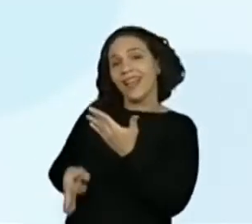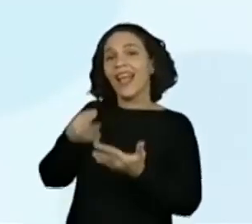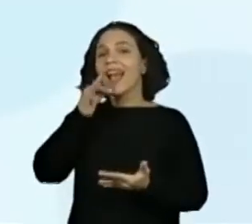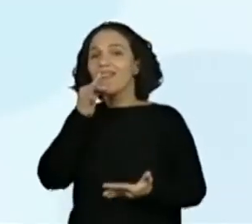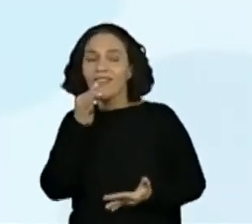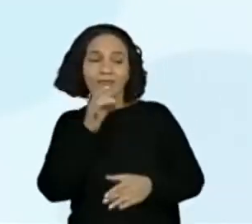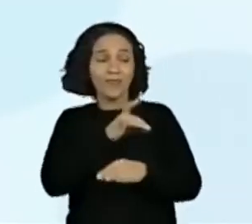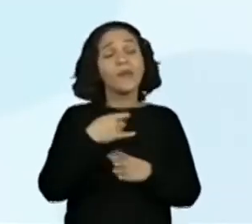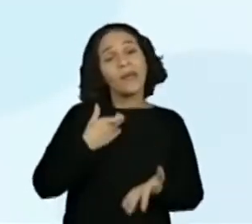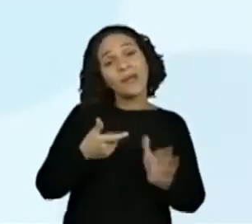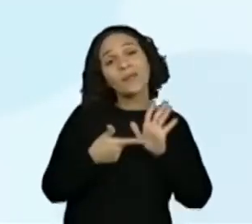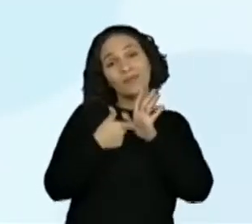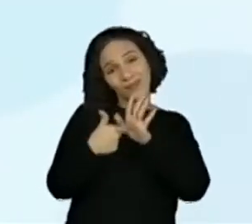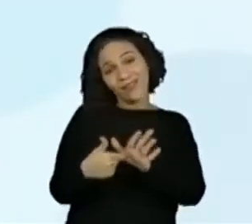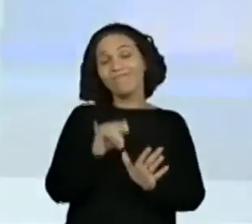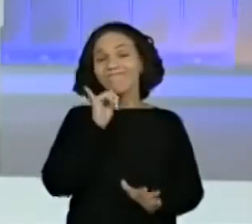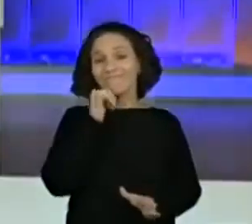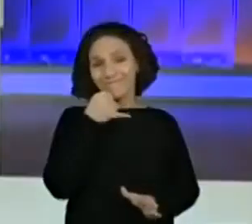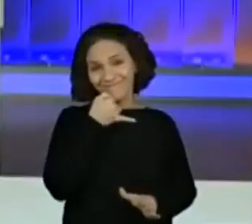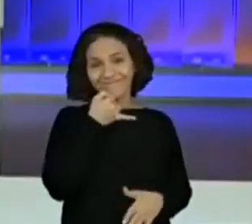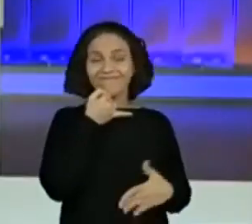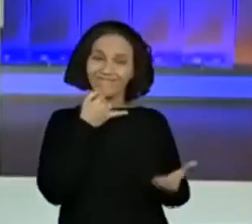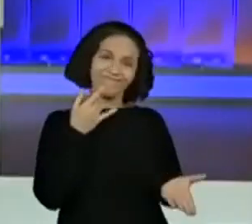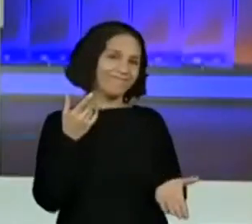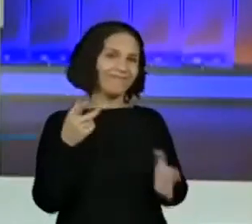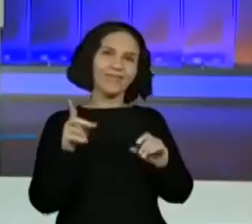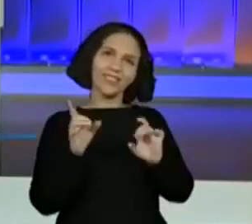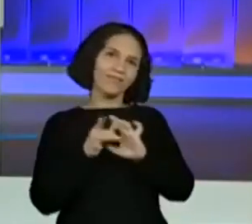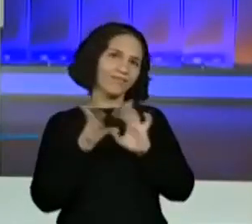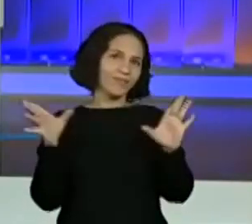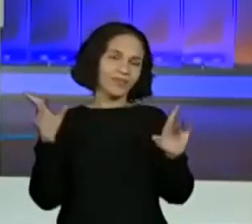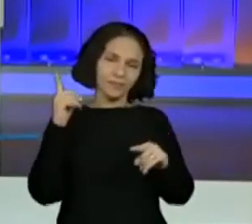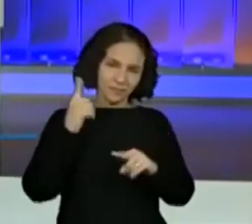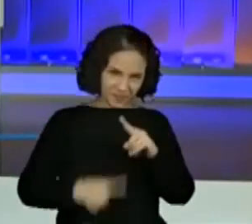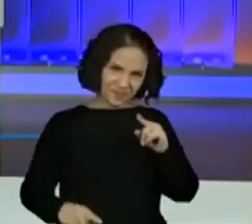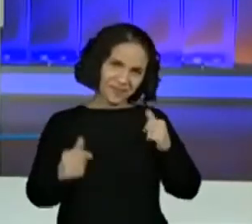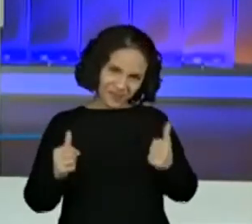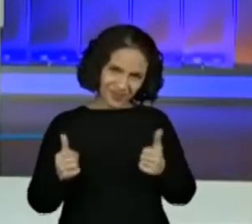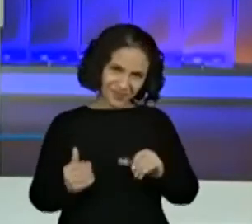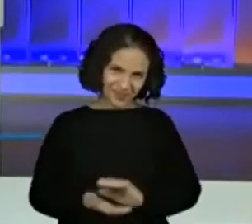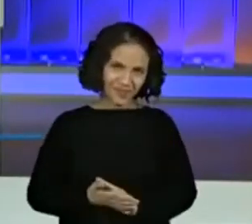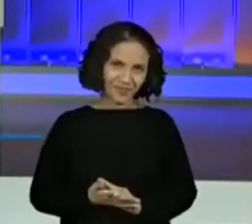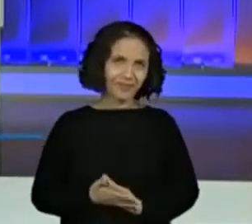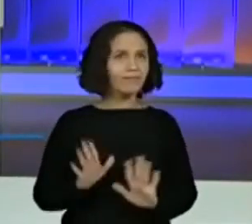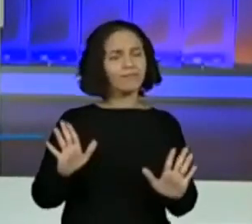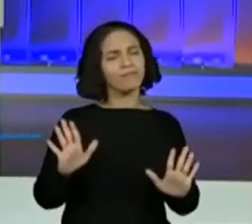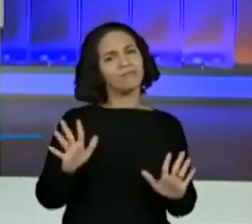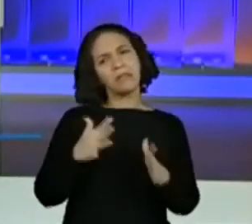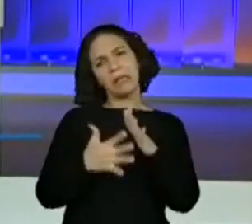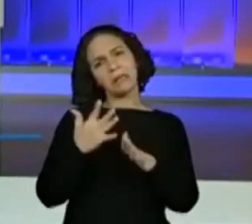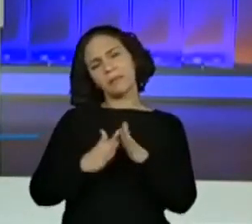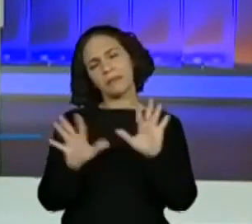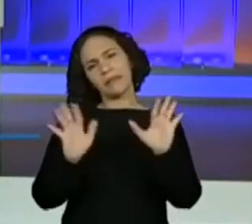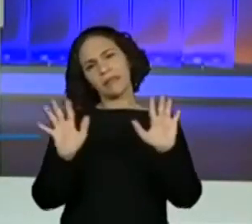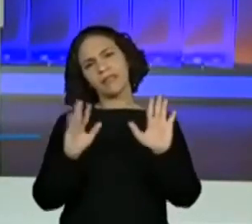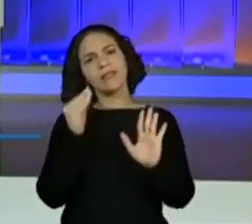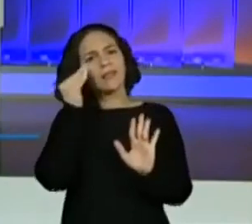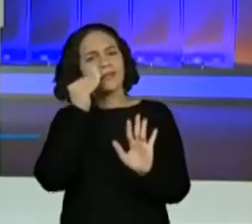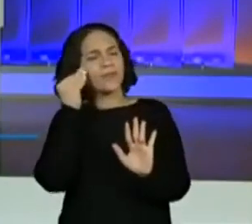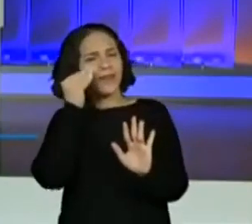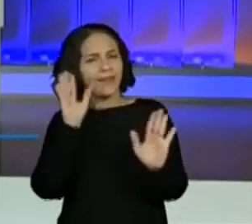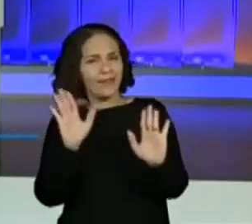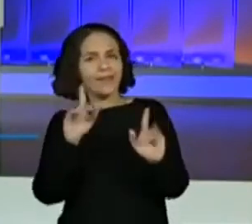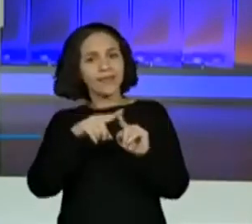Infelizmente, eu queria trazer a pintura para vocês, mas eu não consegui autorização, certo? Mas isso não vai atrapalhar a nossa experiência.